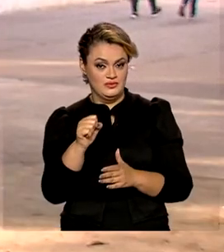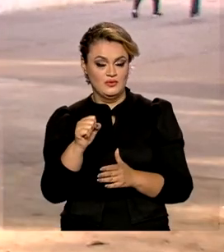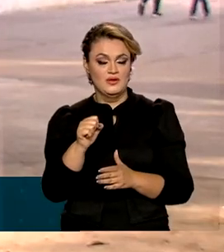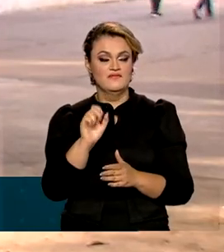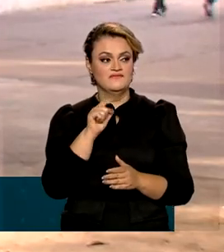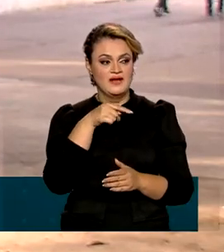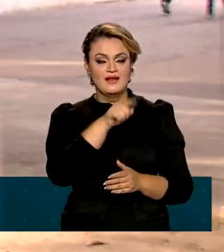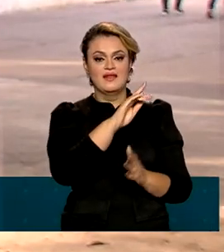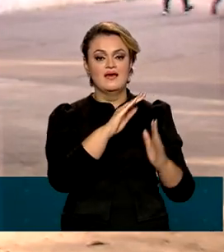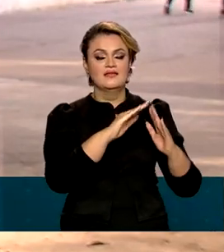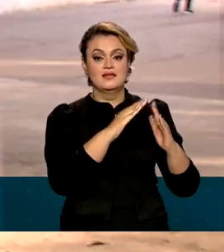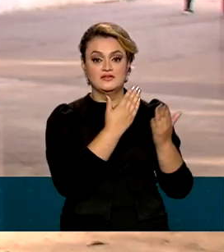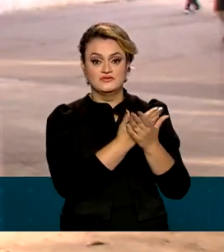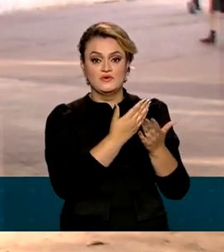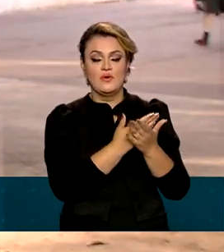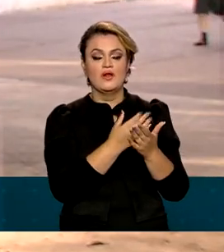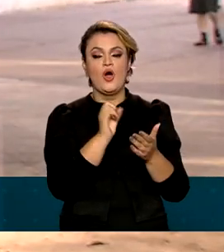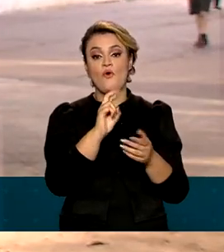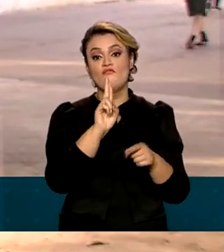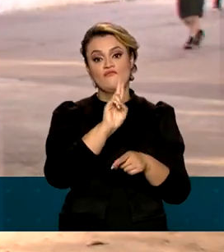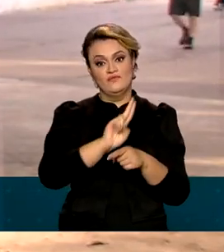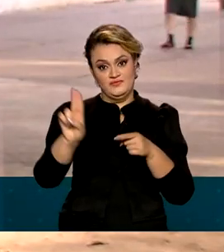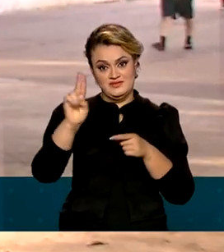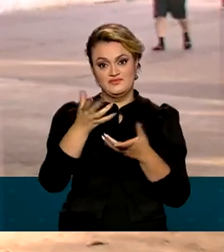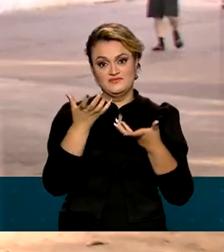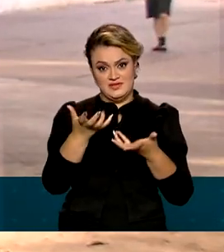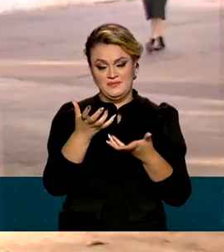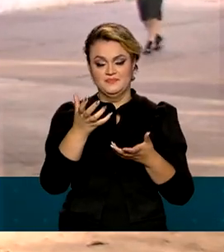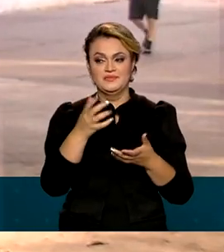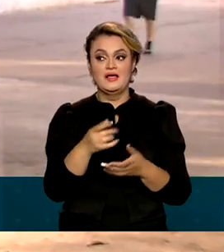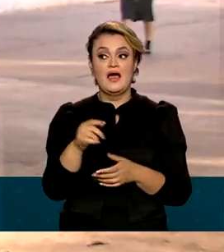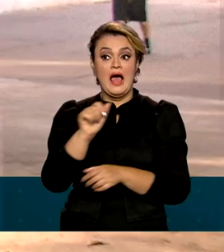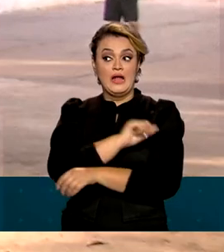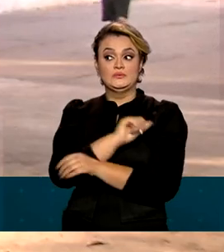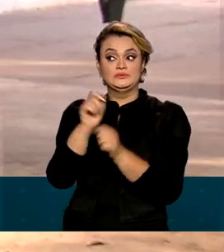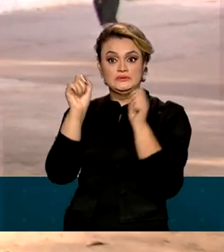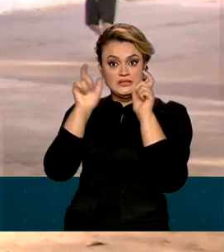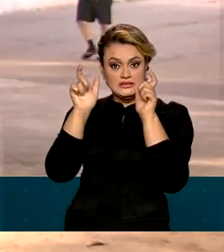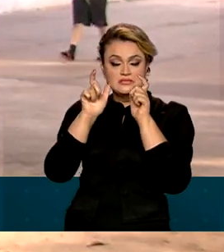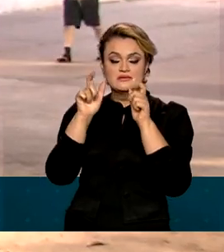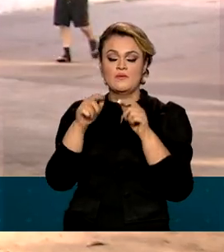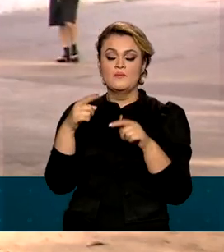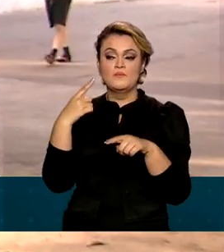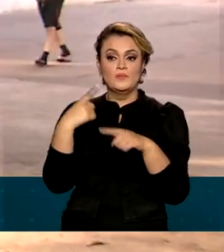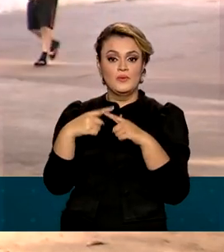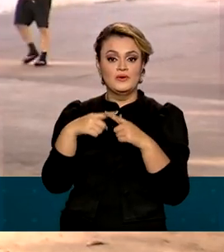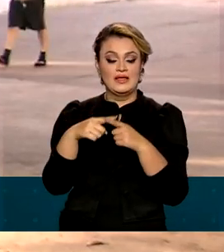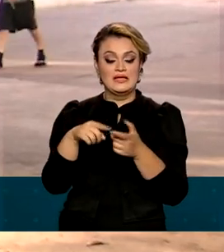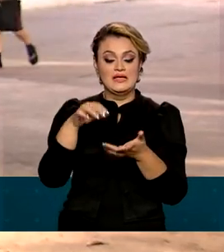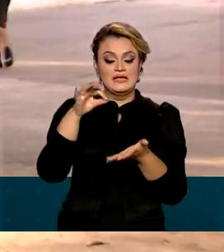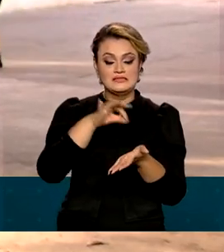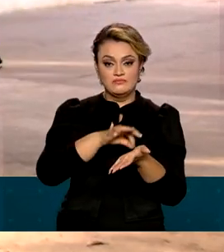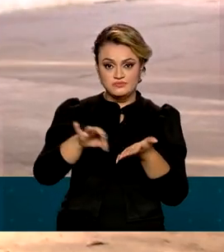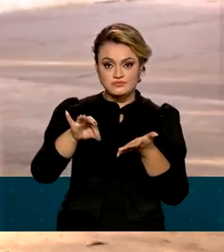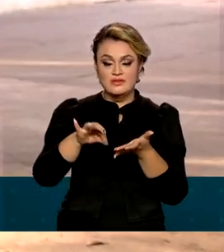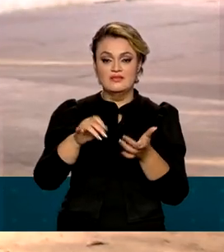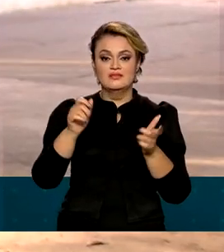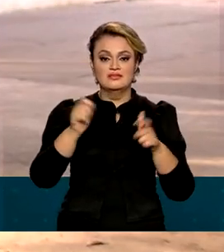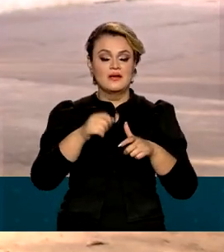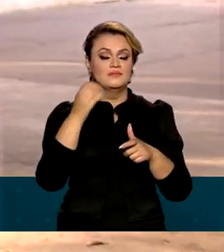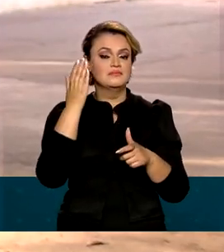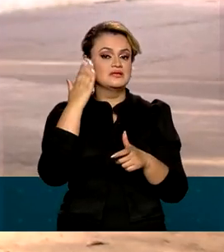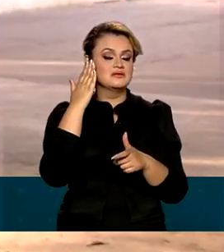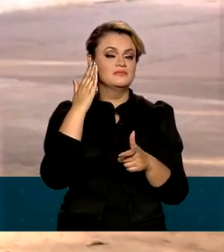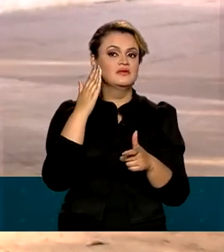instituições de ensino superior. Os estudantes devem ficar atentos porque são elas que definem os procedimentos de matrícula, que